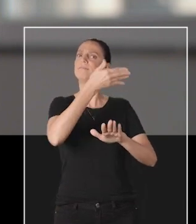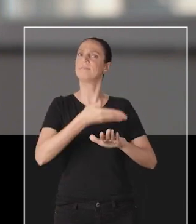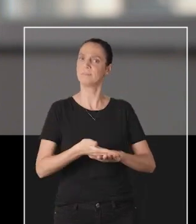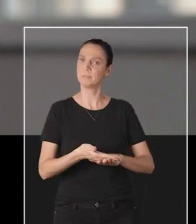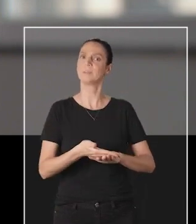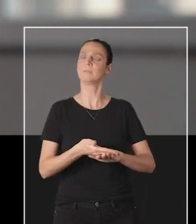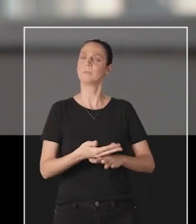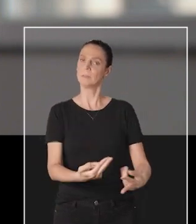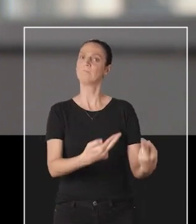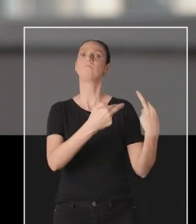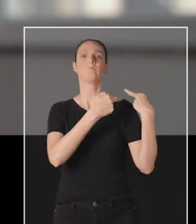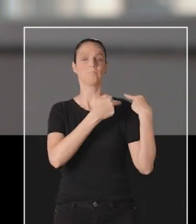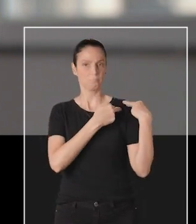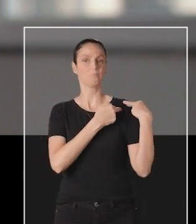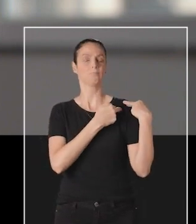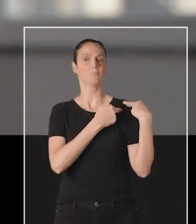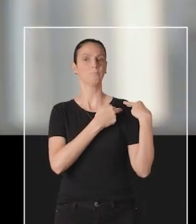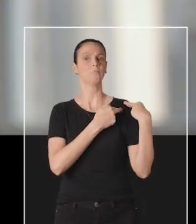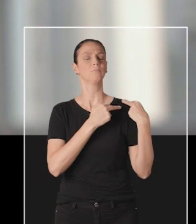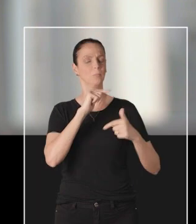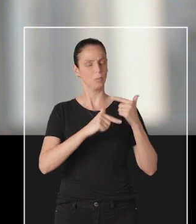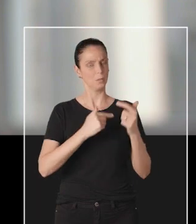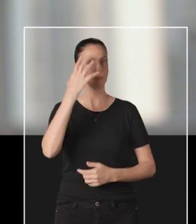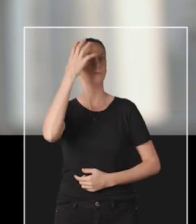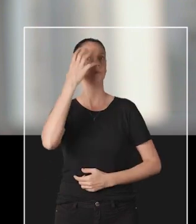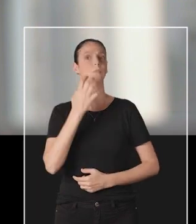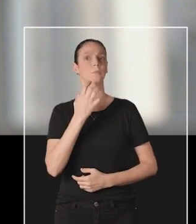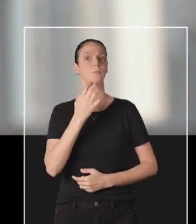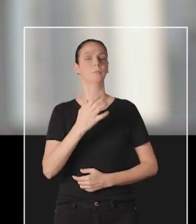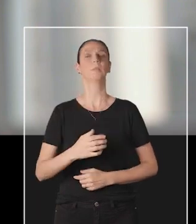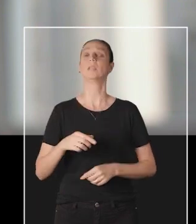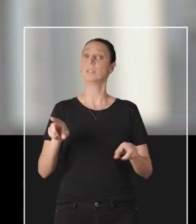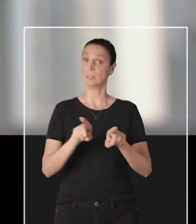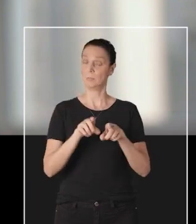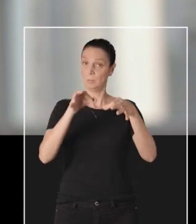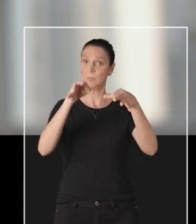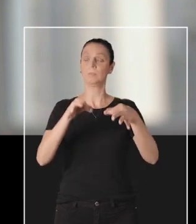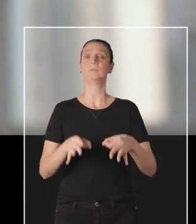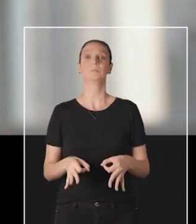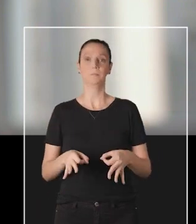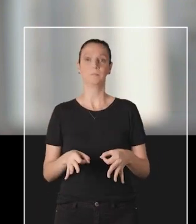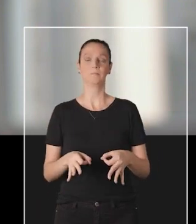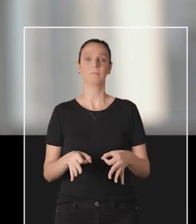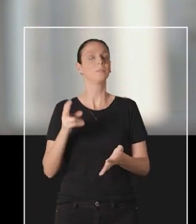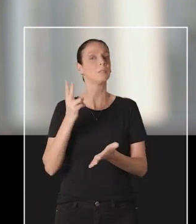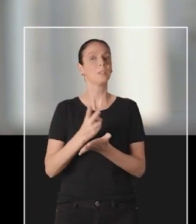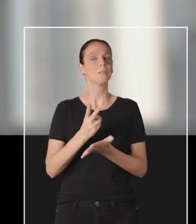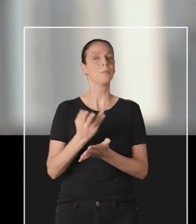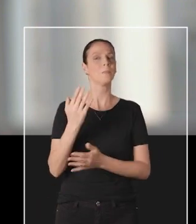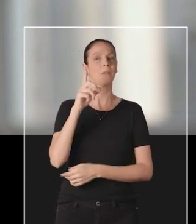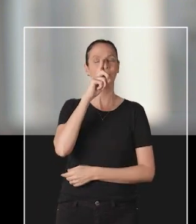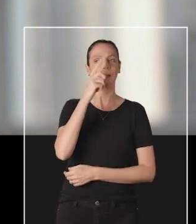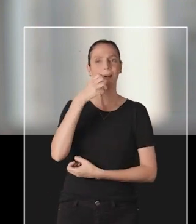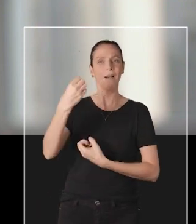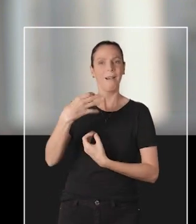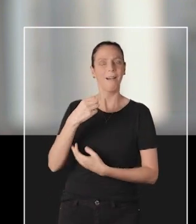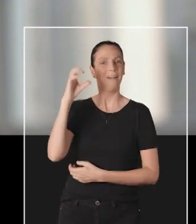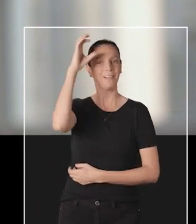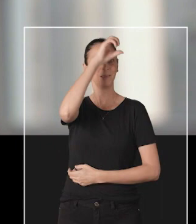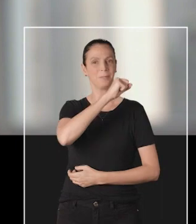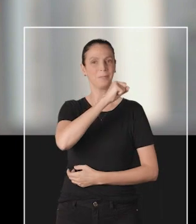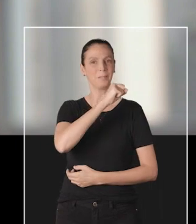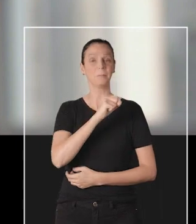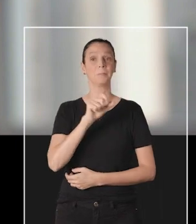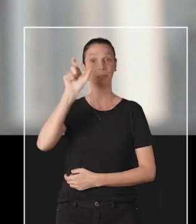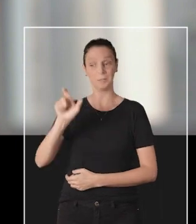a minha vida profissional, né? Responsabilidade, seriedade, honestidade, que eu